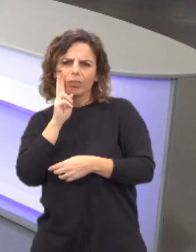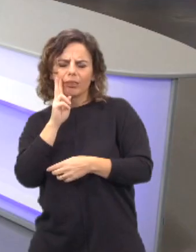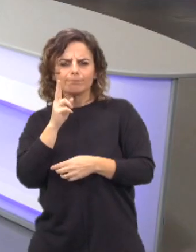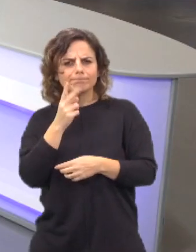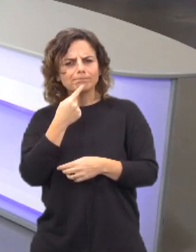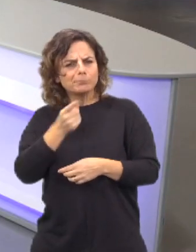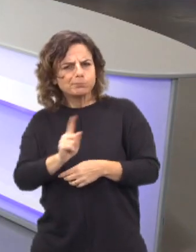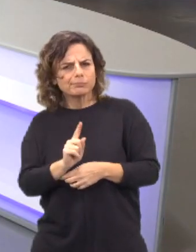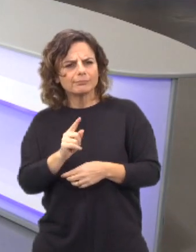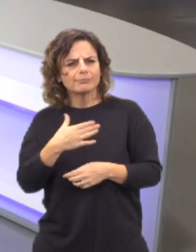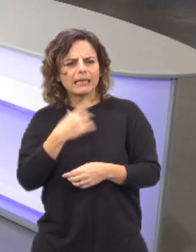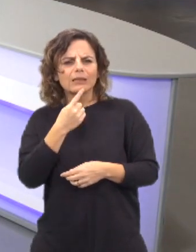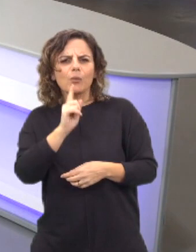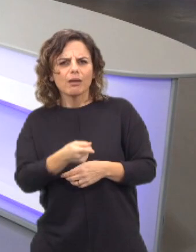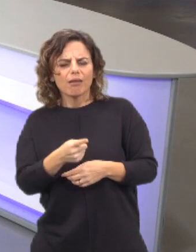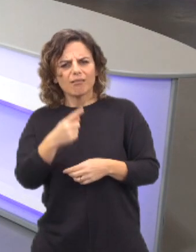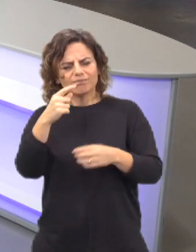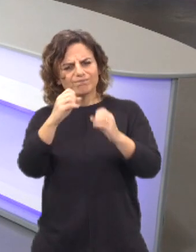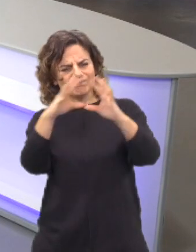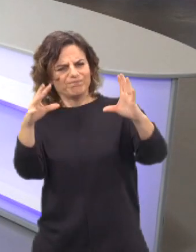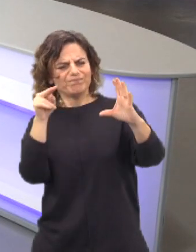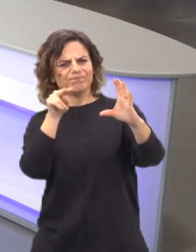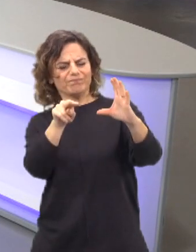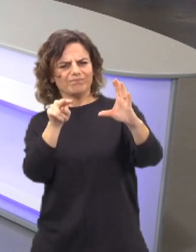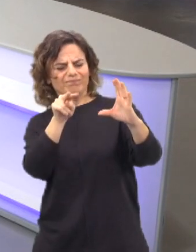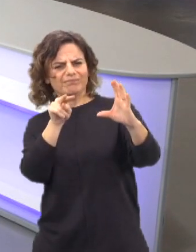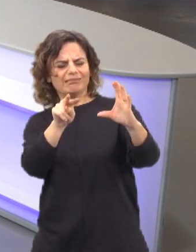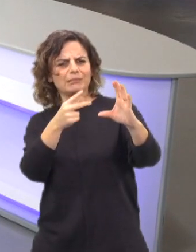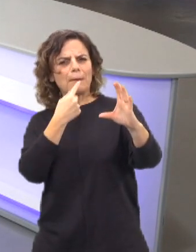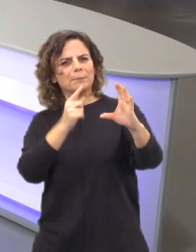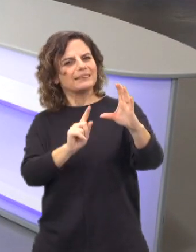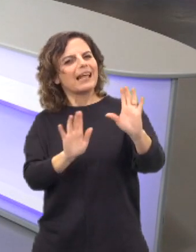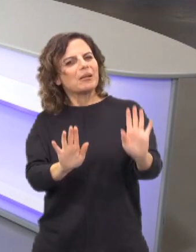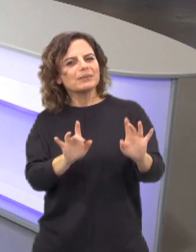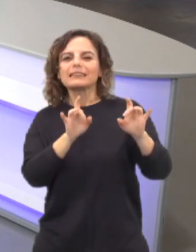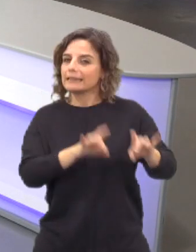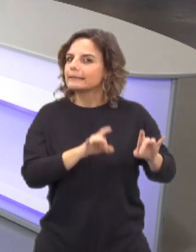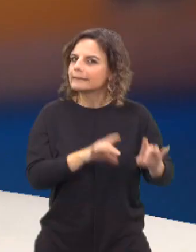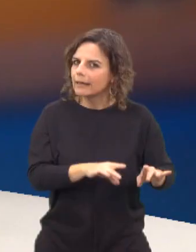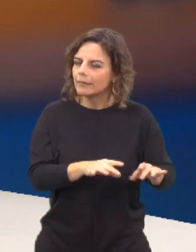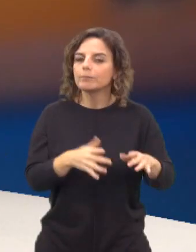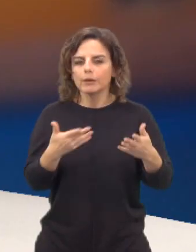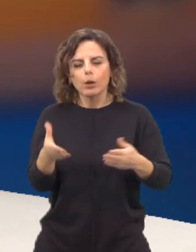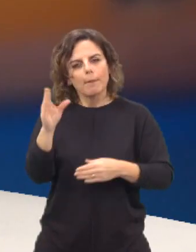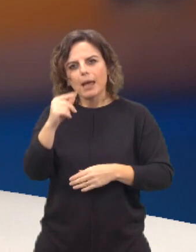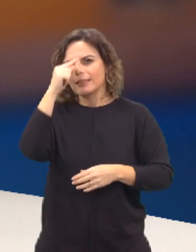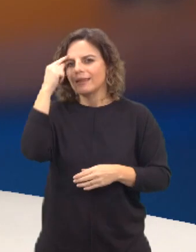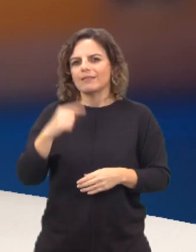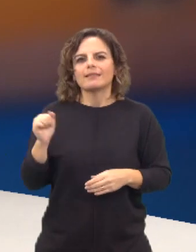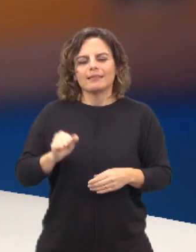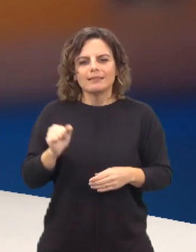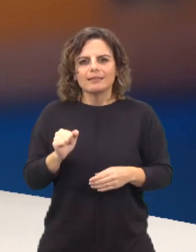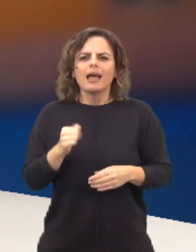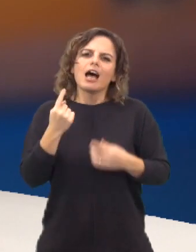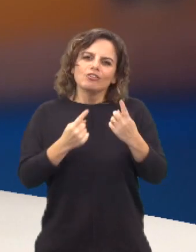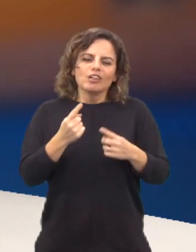para quem está com essa imagem perante os seus olhos. O exercício tornou-se mais difícil, manifestamente. É